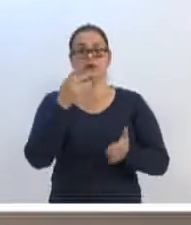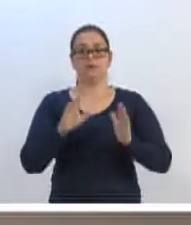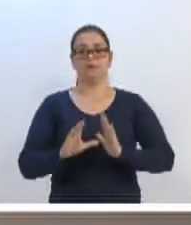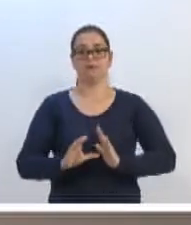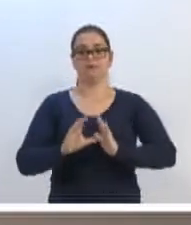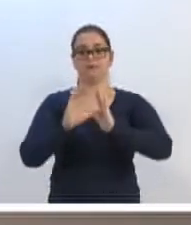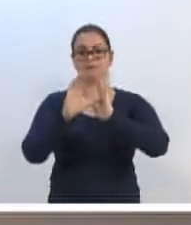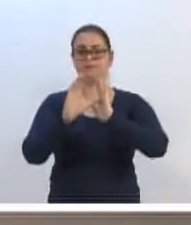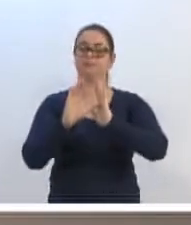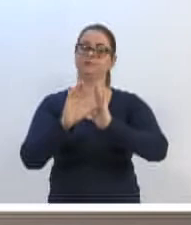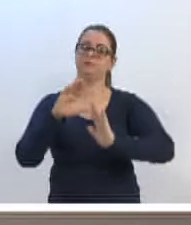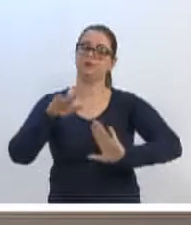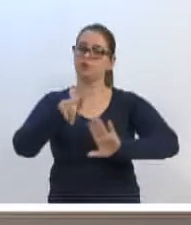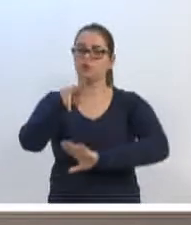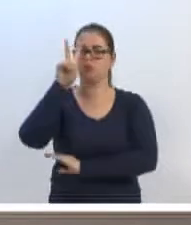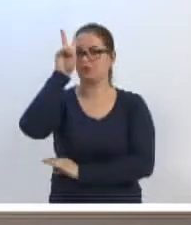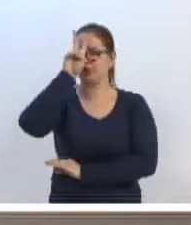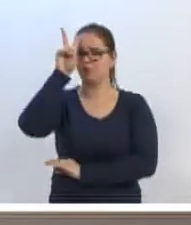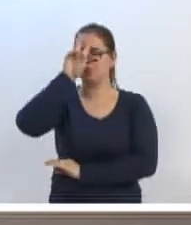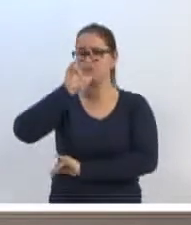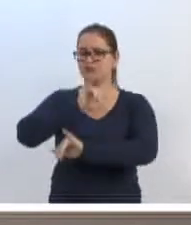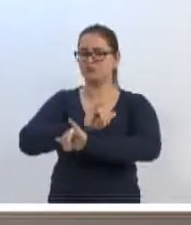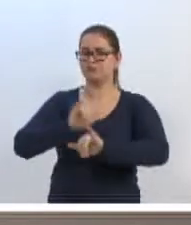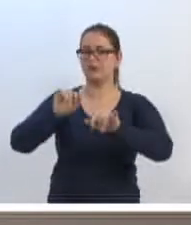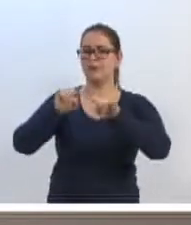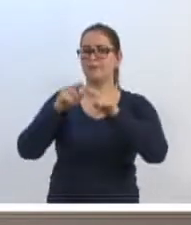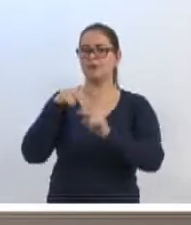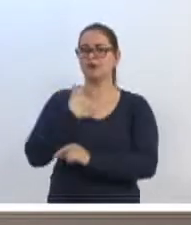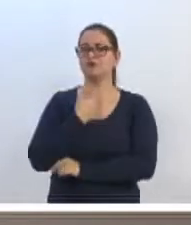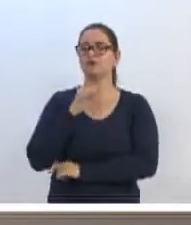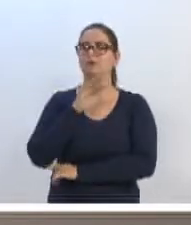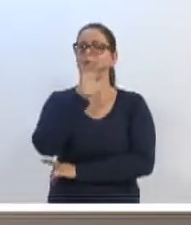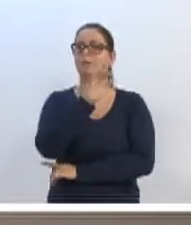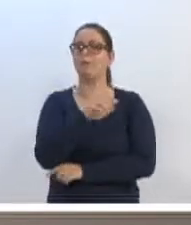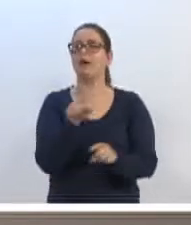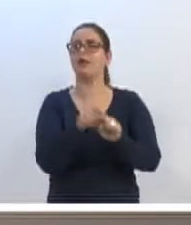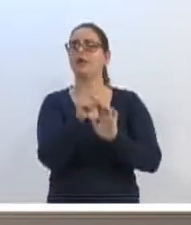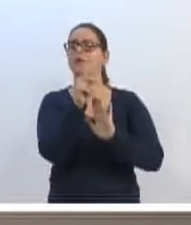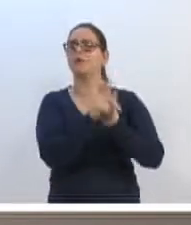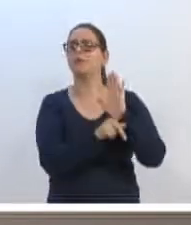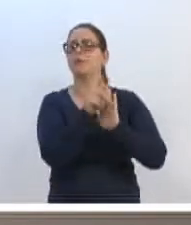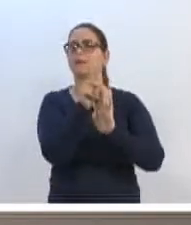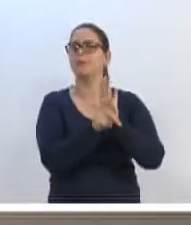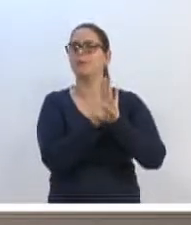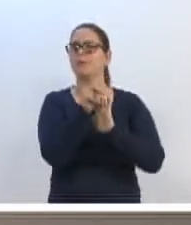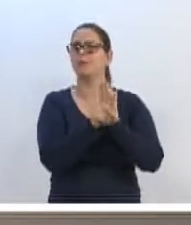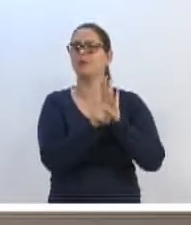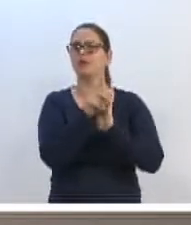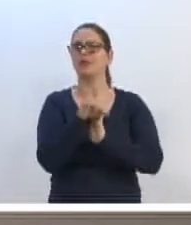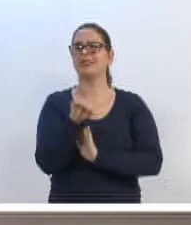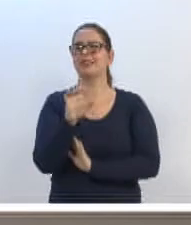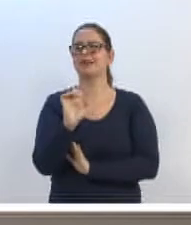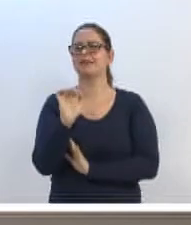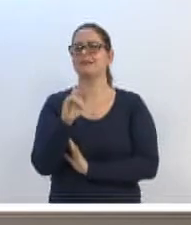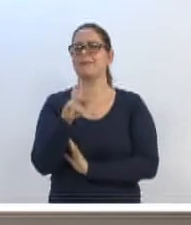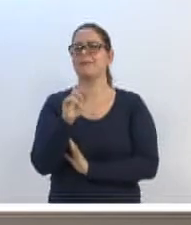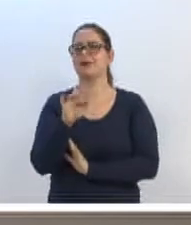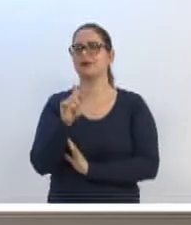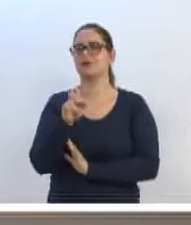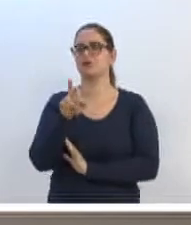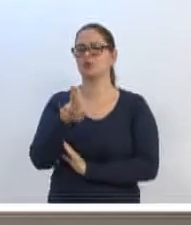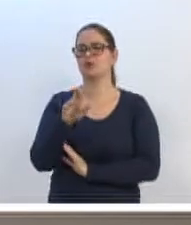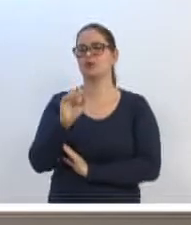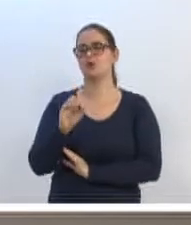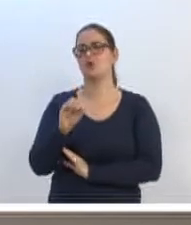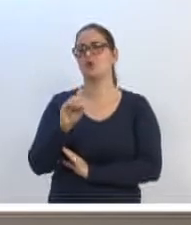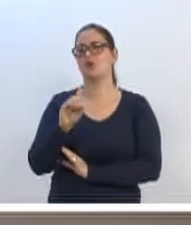Vossa Excelência talvez não lembrou de mencionar, mas nós fomos buscar aquele projeto do desembargador, o lar